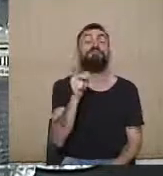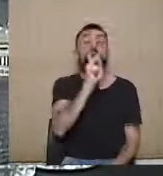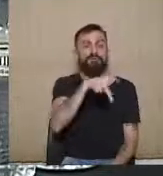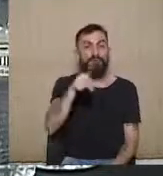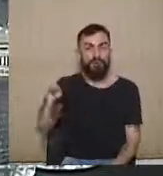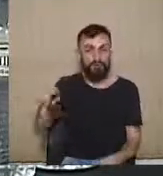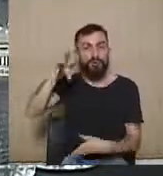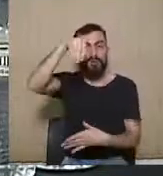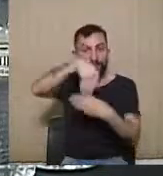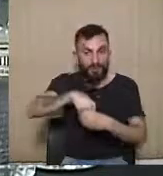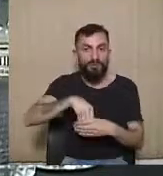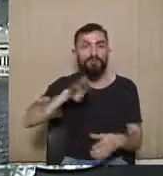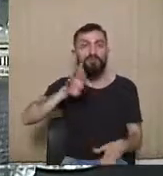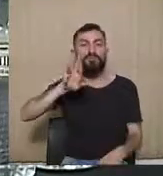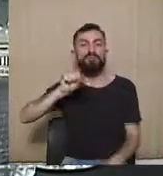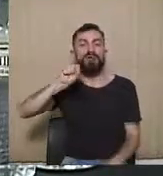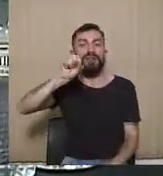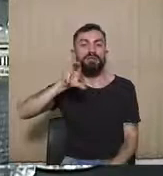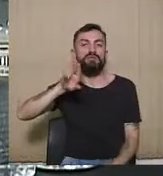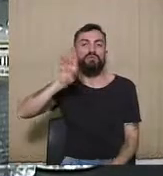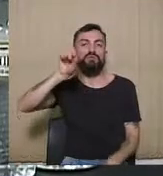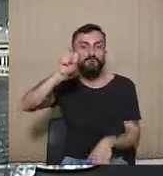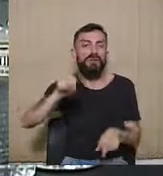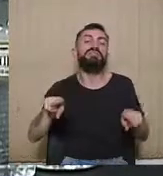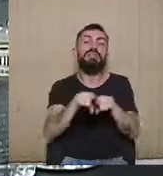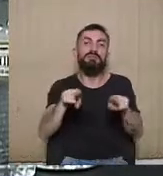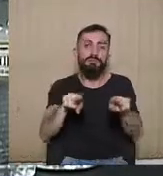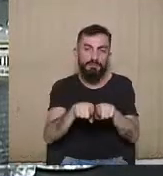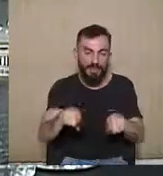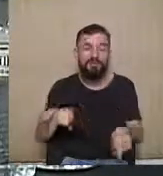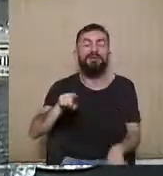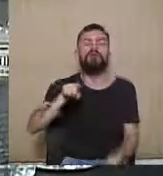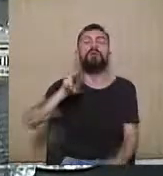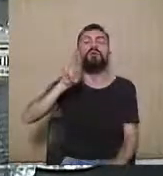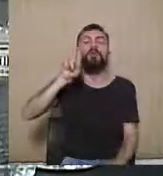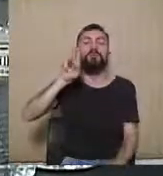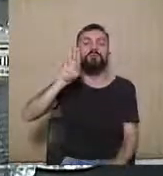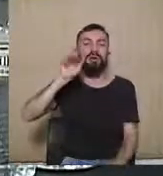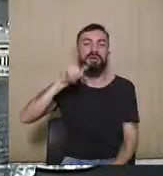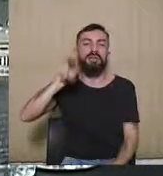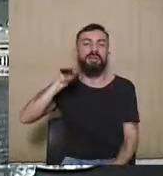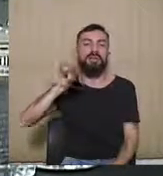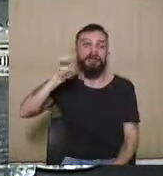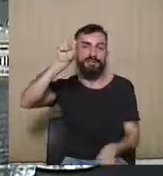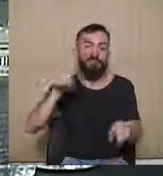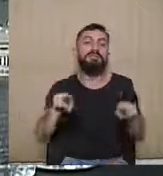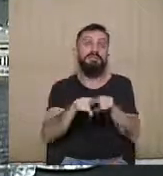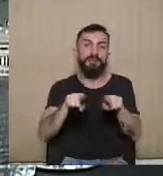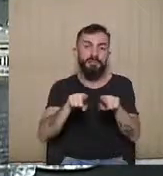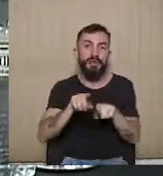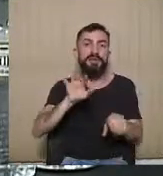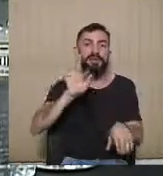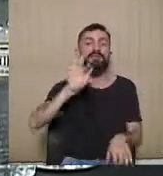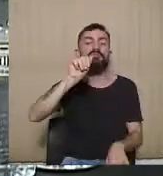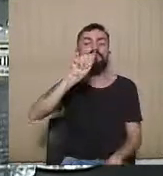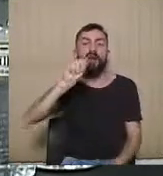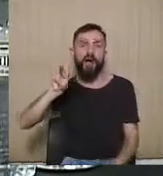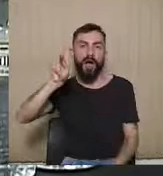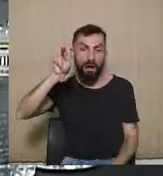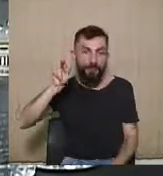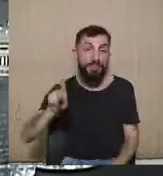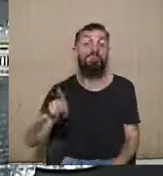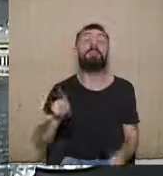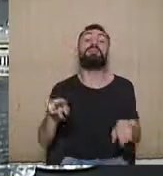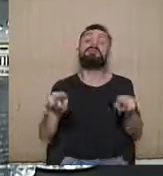Universidade Brascubas, na Universidade Bandeirante de São Paulo, na Fundação Armando Álvares Penteado, bem